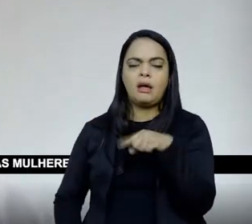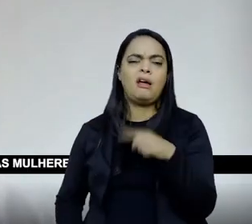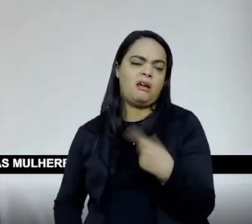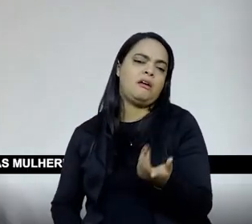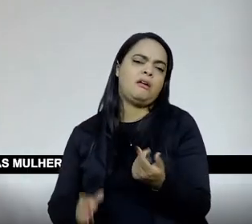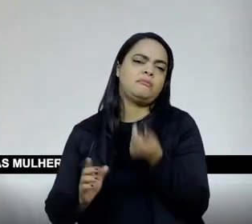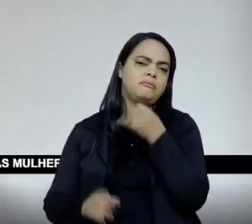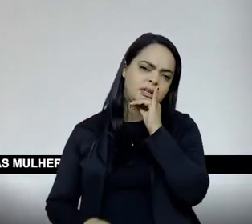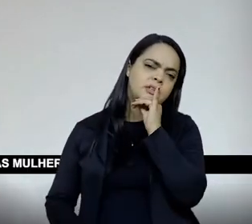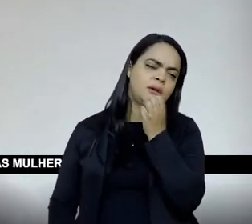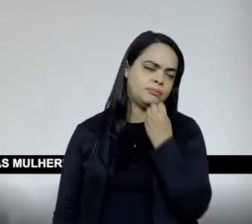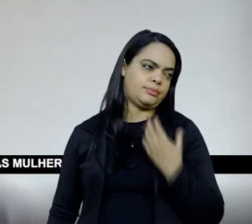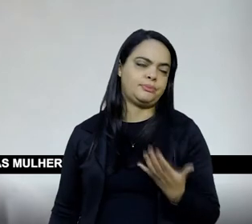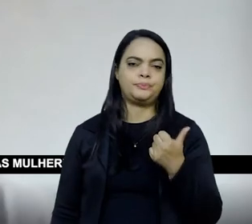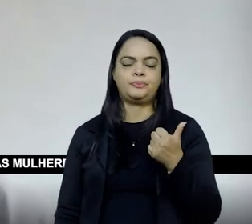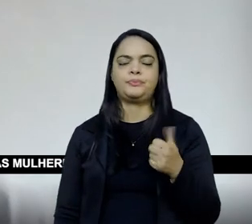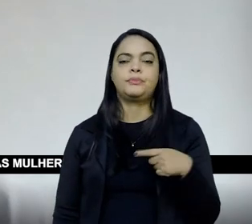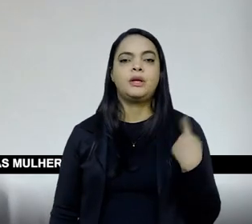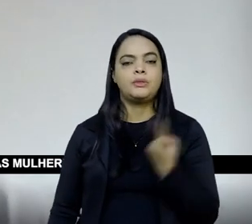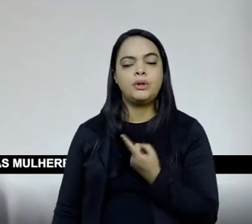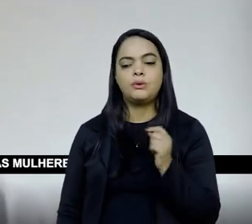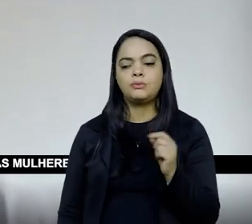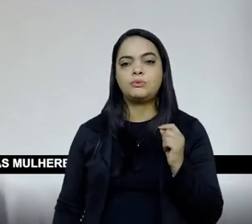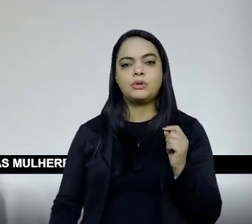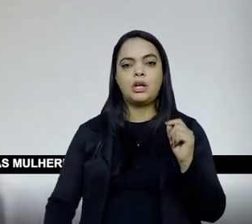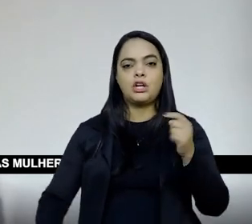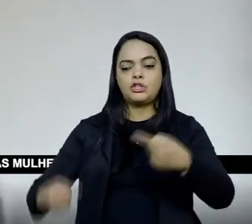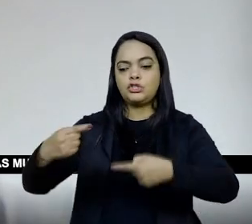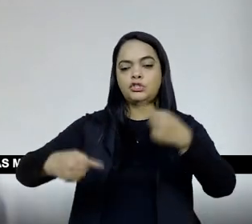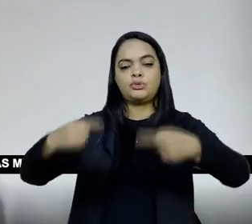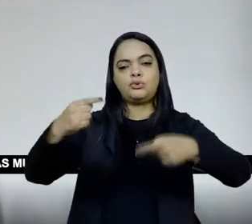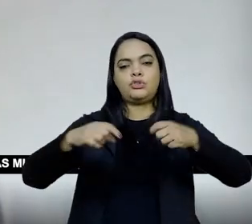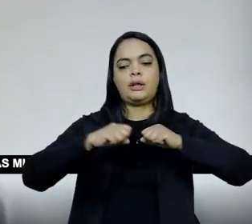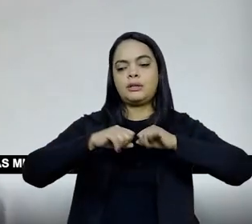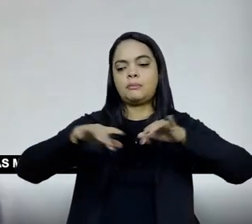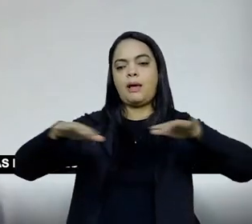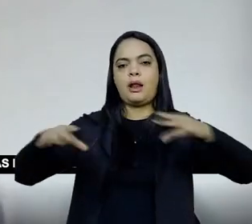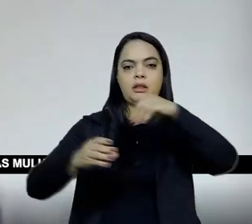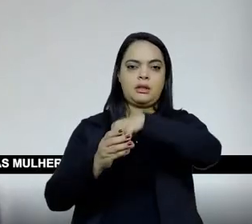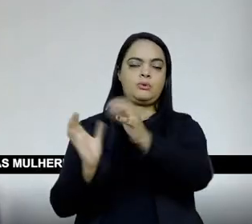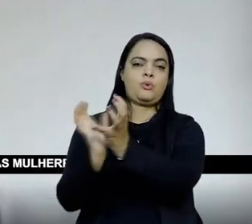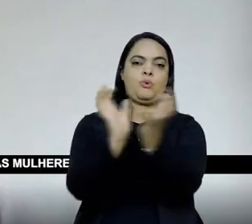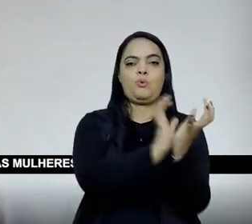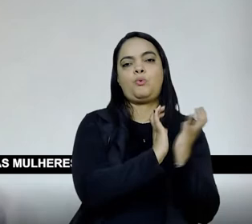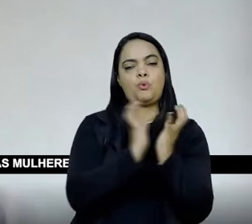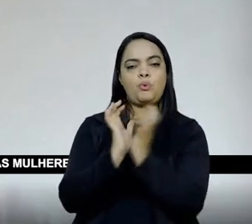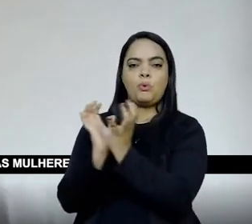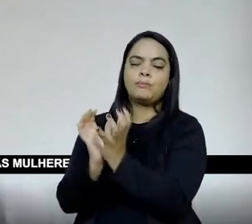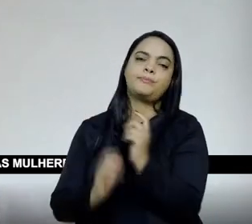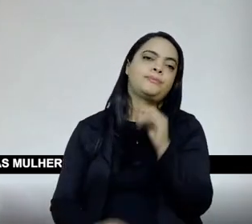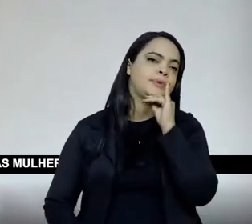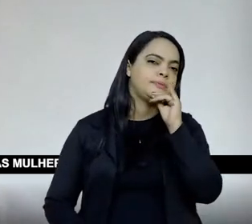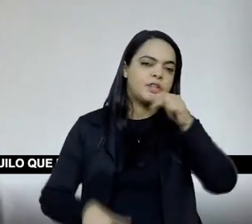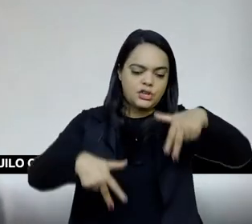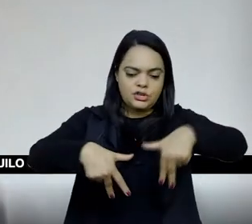porque da gente, ao transversalizar, permite, quer dizer, a questão de gênero certamente não é uma questão das